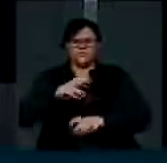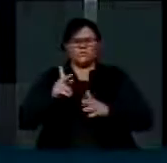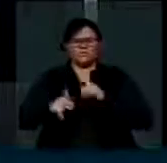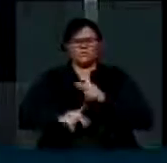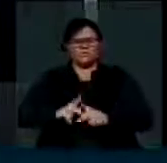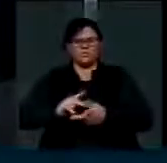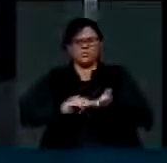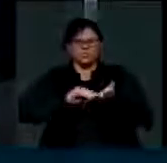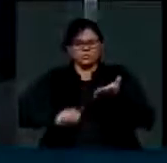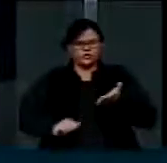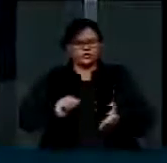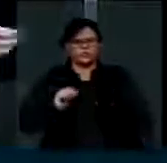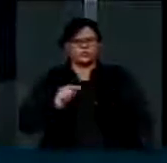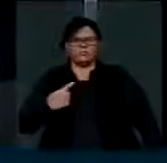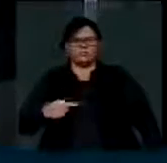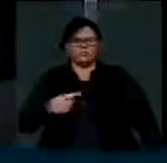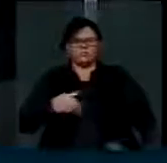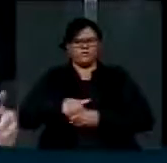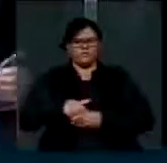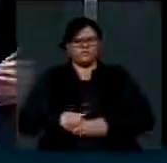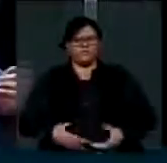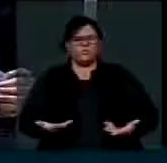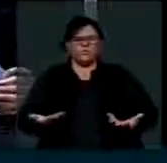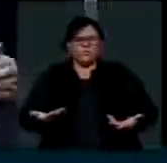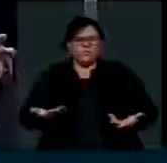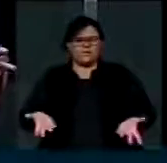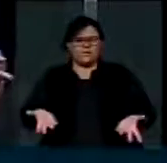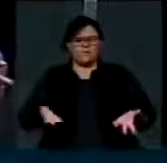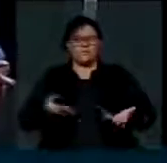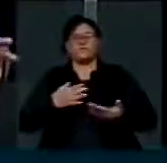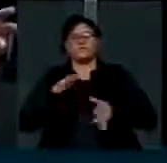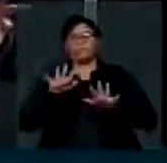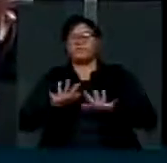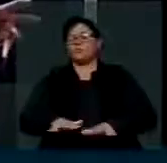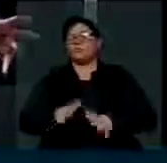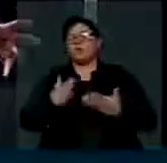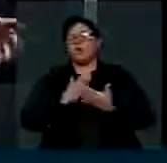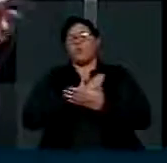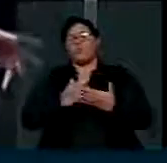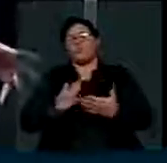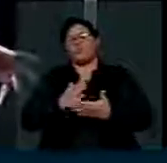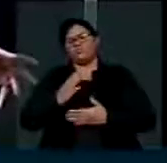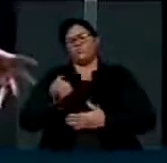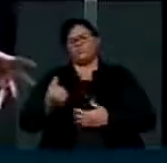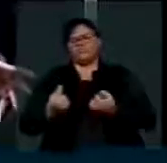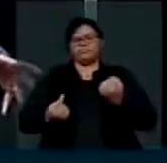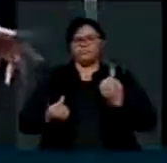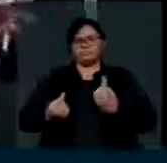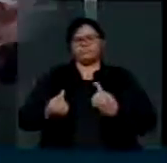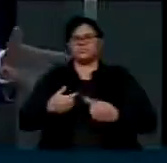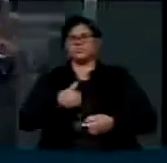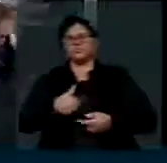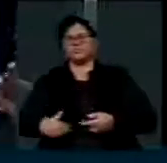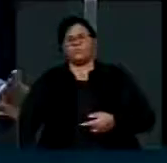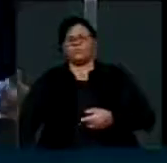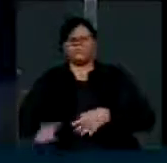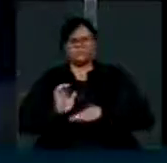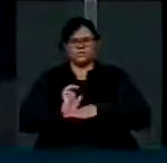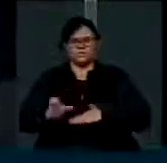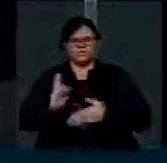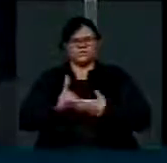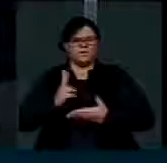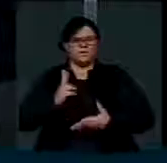que o povo de Aracaju mandou para casa, mas que, infelizmente, alguns deles ainda se apuderam do governo do Estado, mesmo que